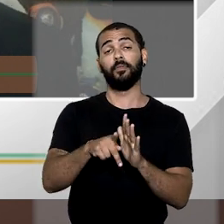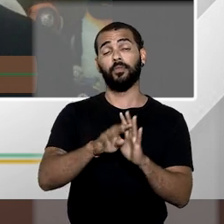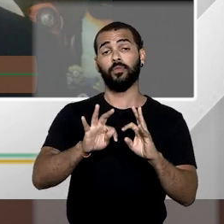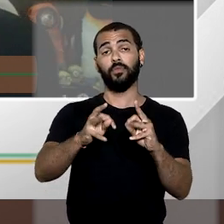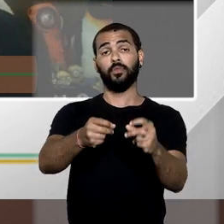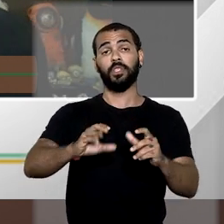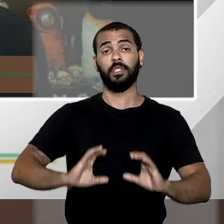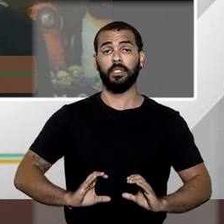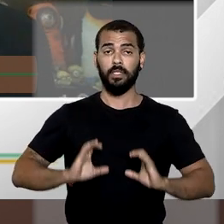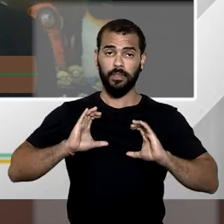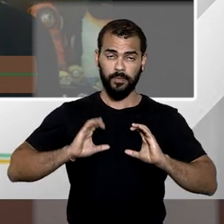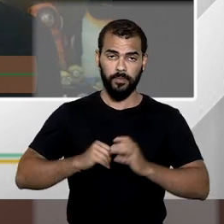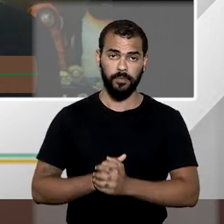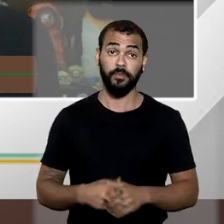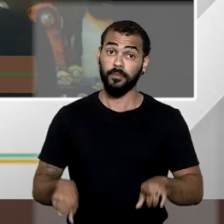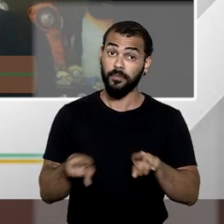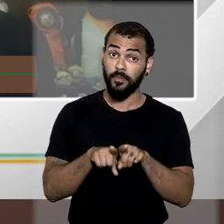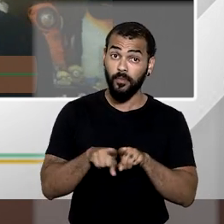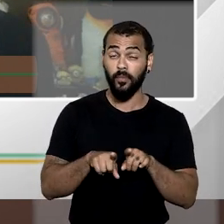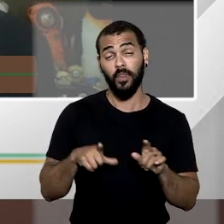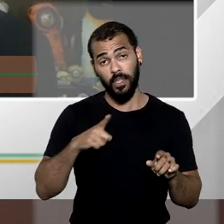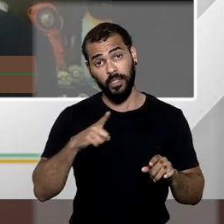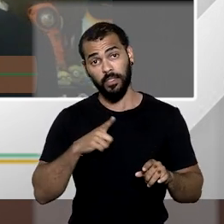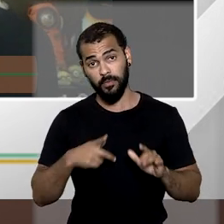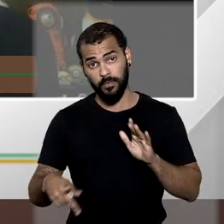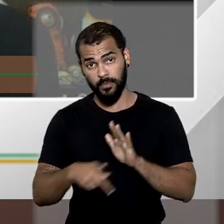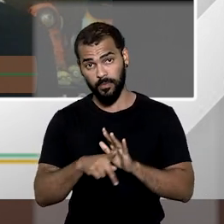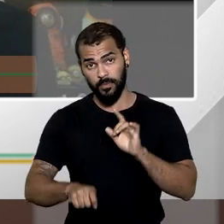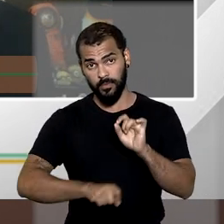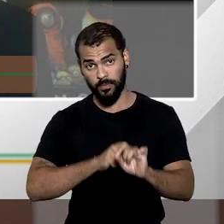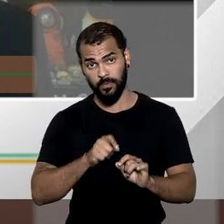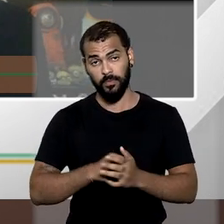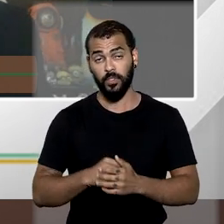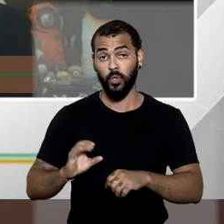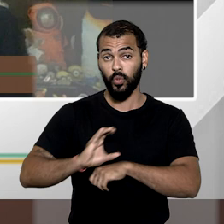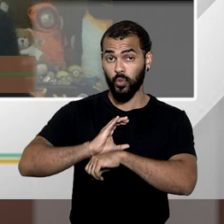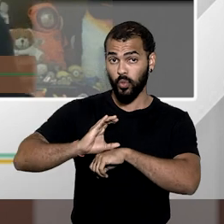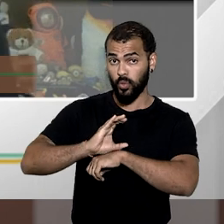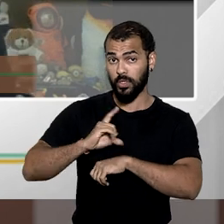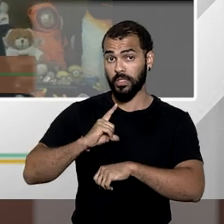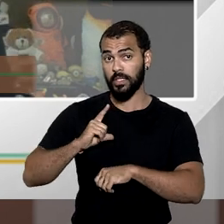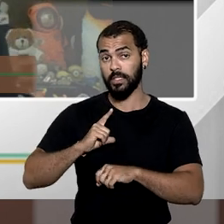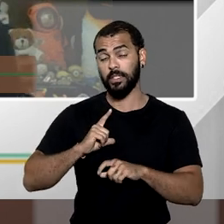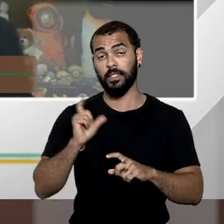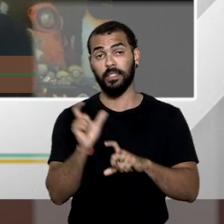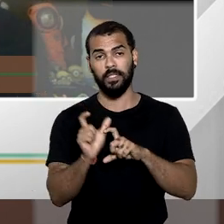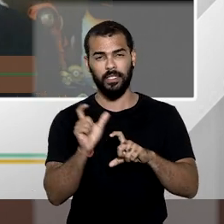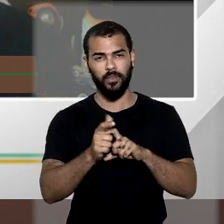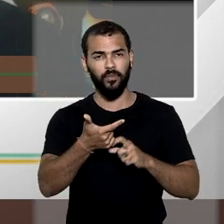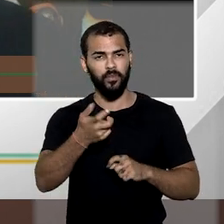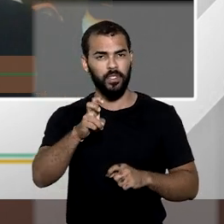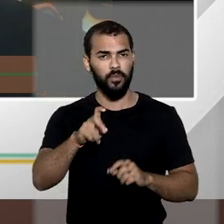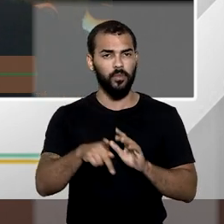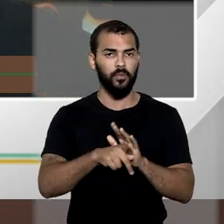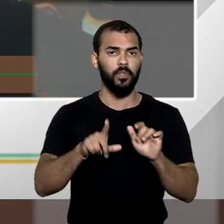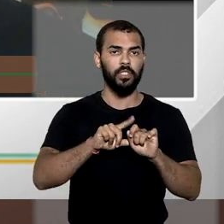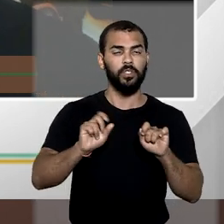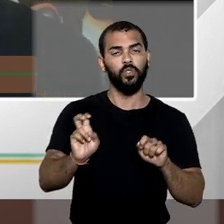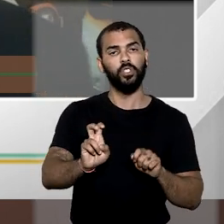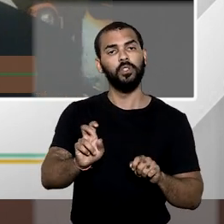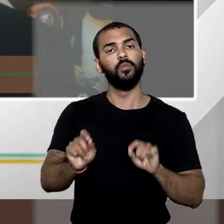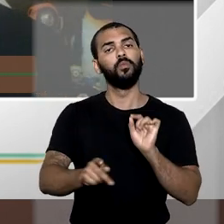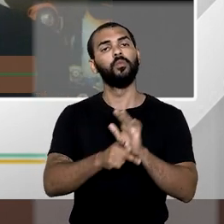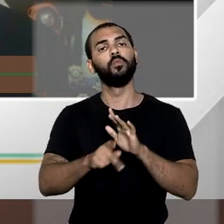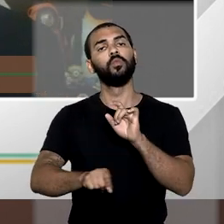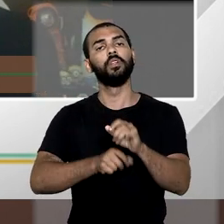a cidadania. Há também a previsão constitucional, logo no inciso 25 do artigo 5º, da requisição,